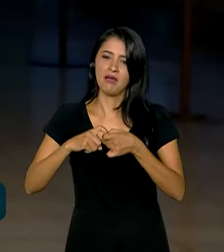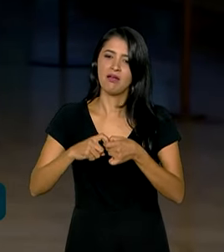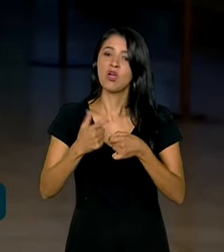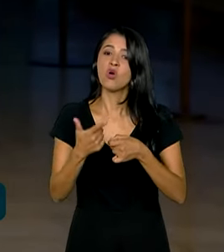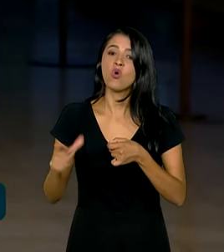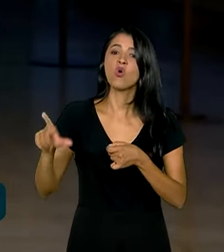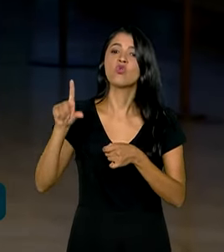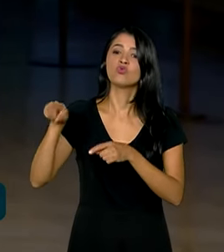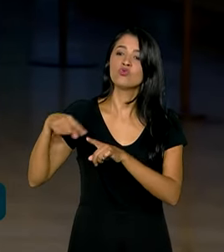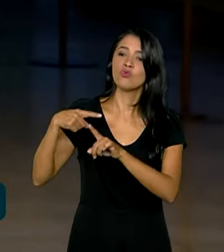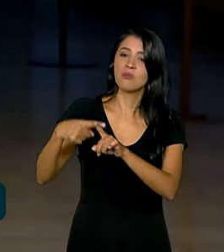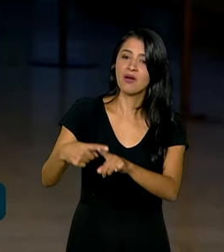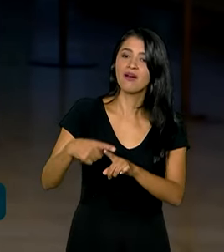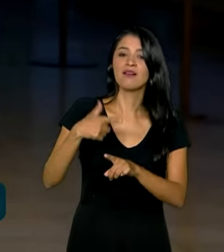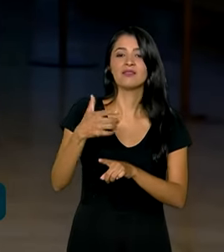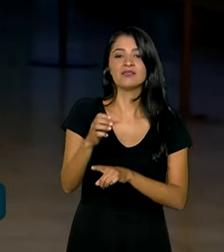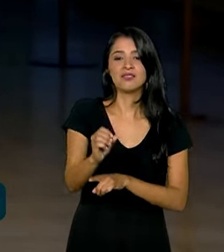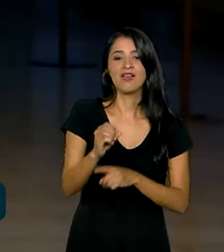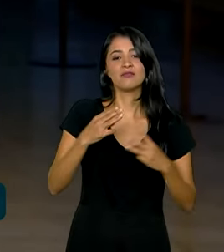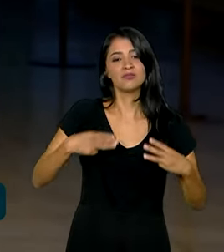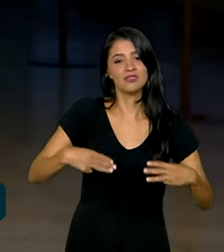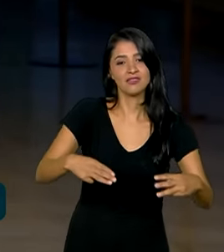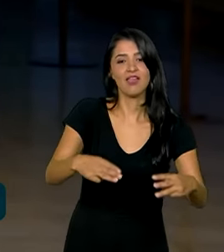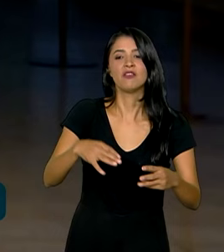10 ministérios e órgãos federais.